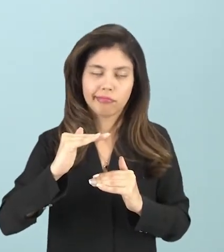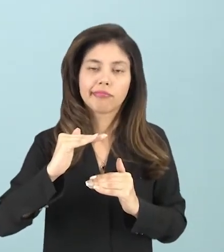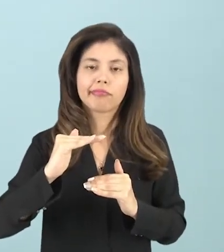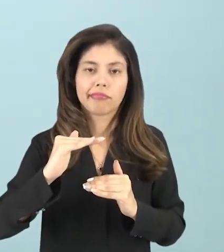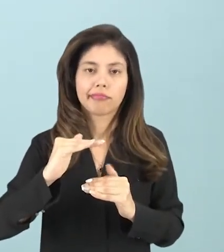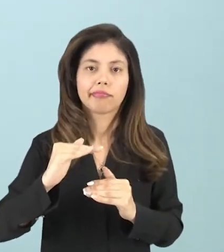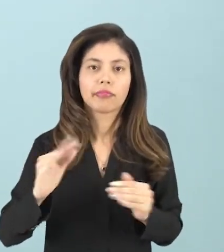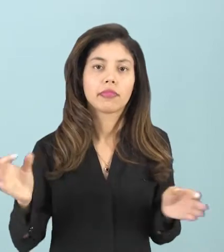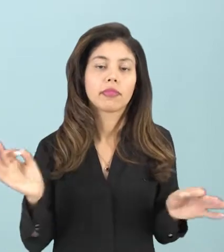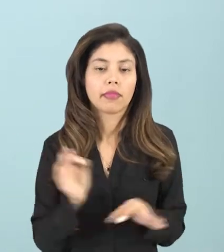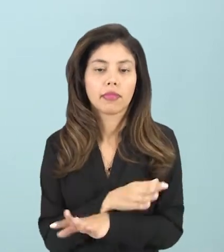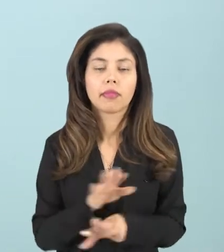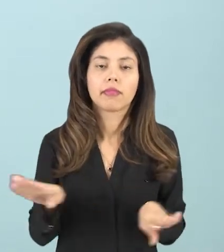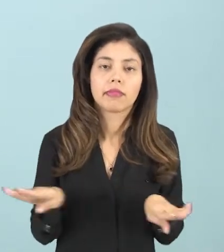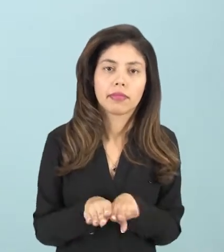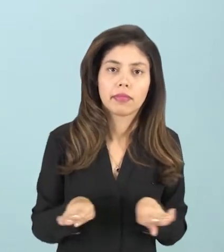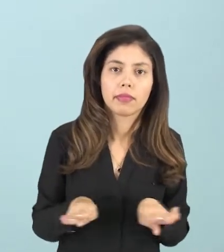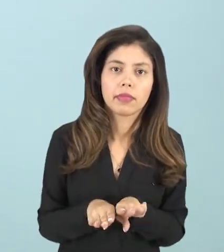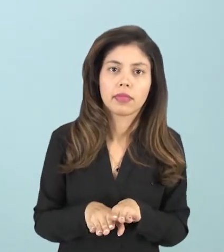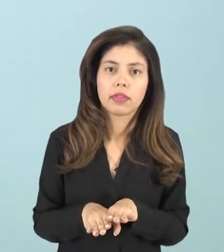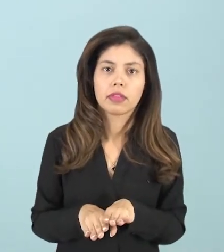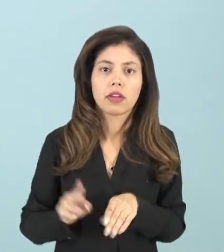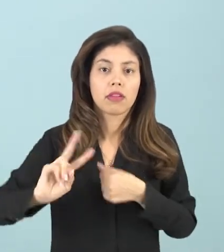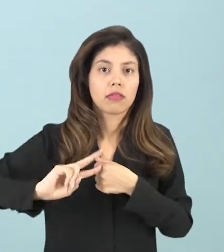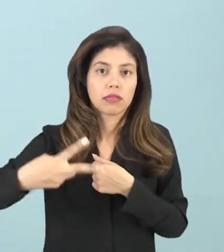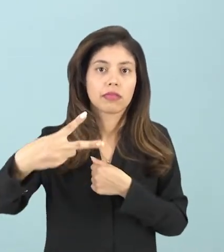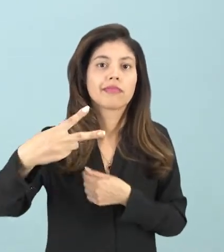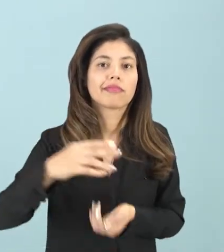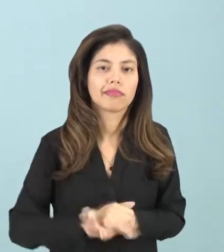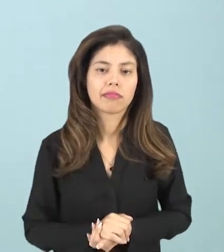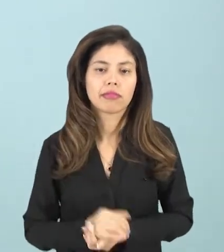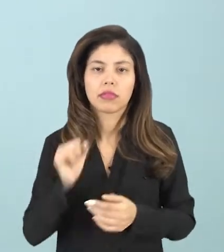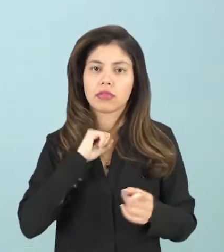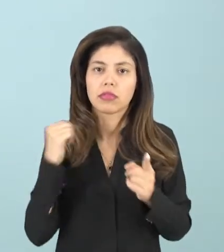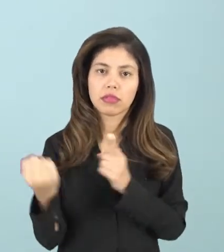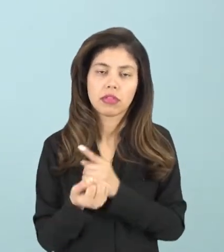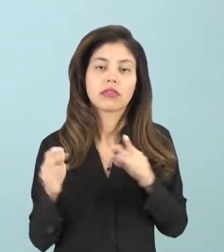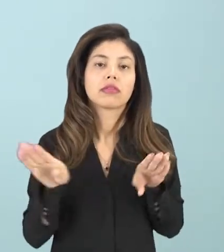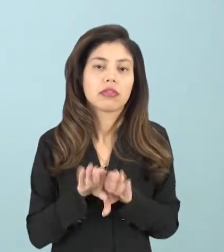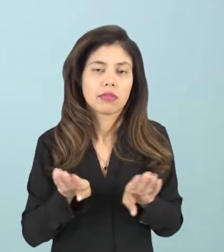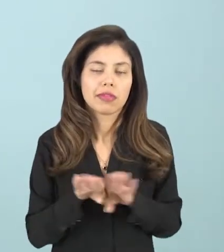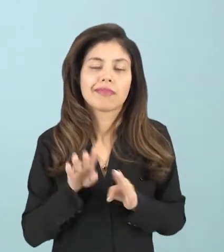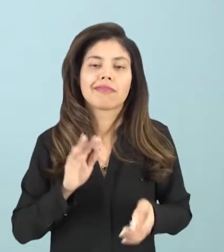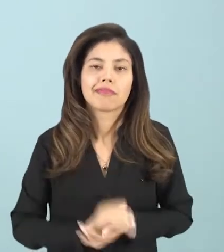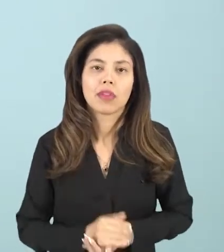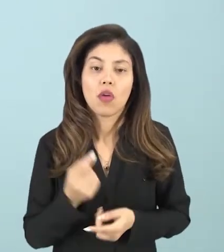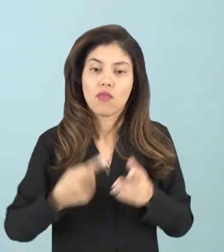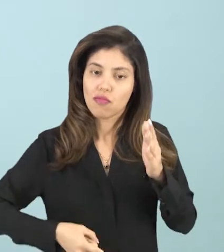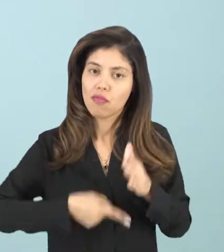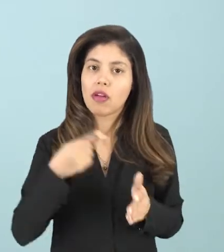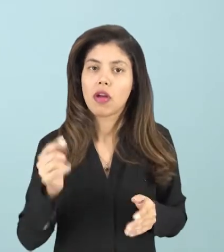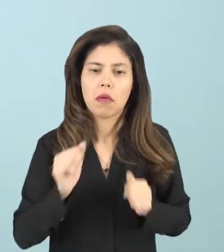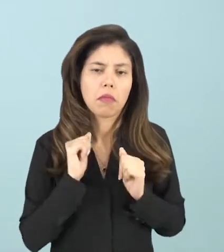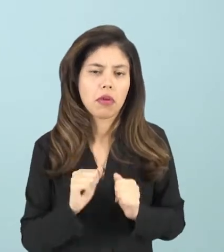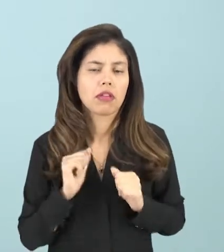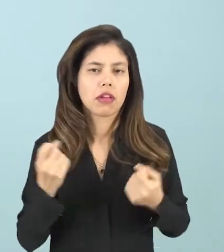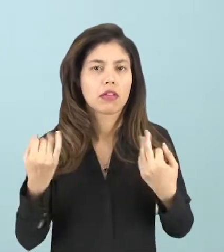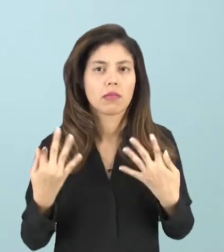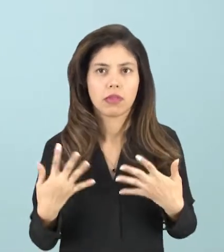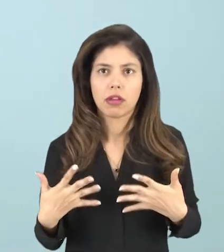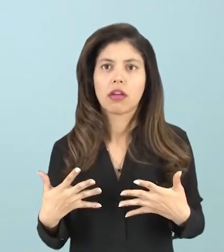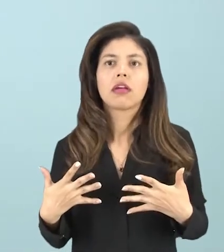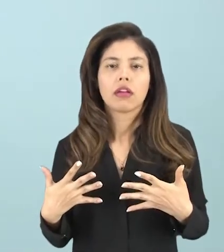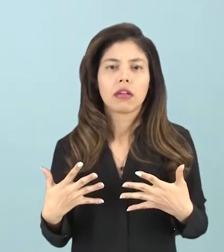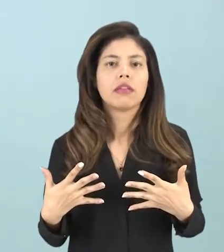acarreta uma série de consequências para a sociedade. Uma dessas consequências, só para poder exemplificar,